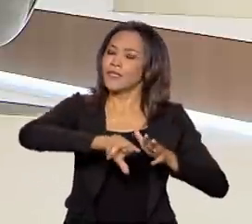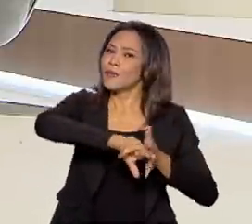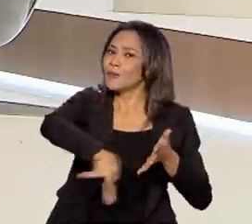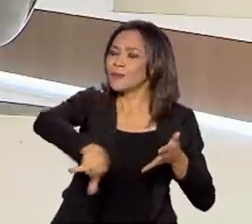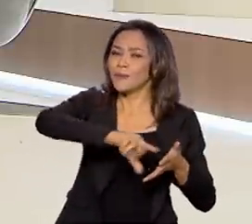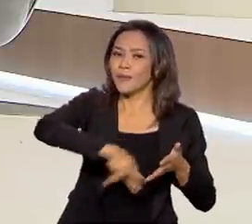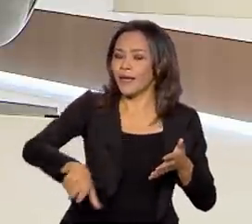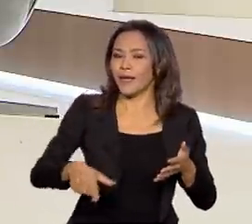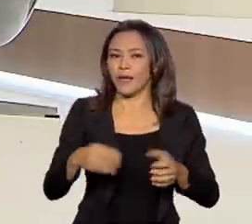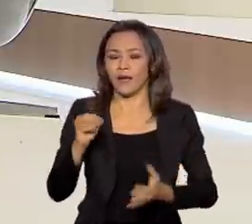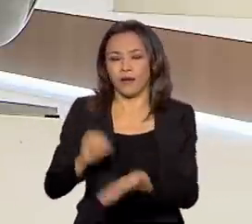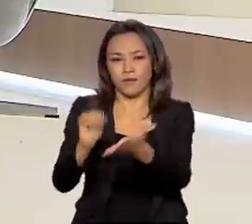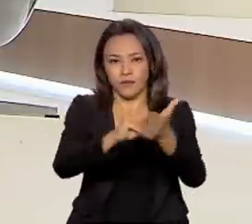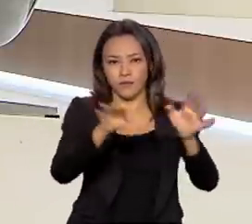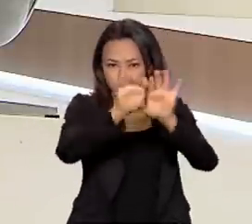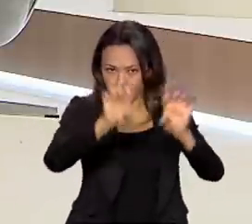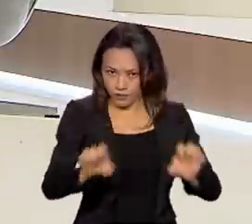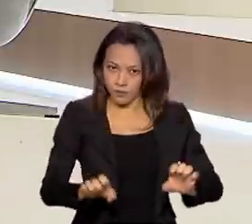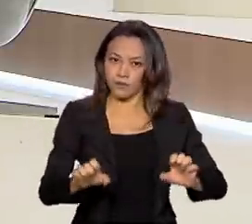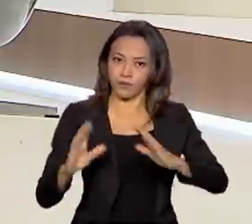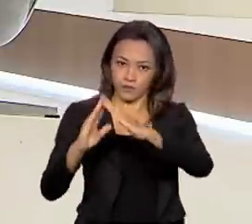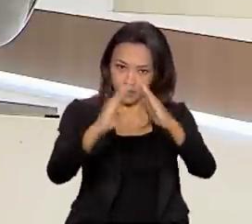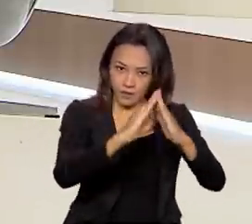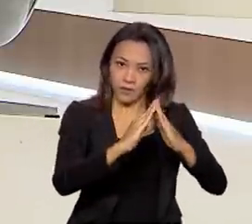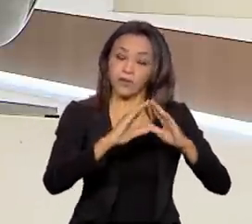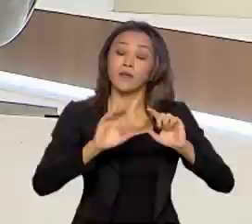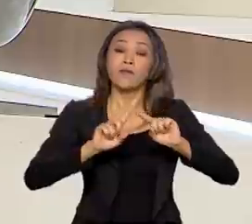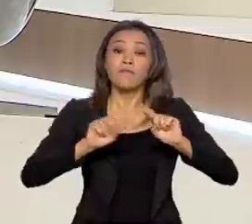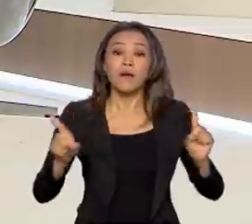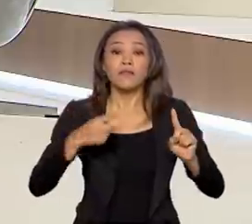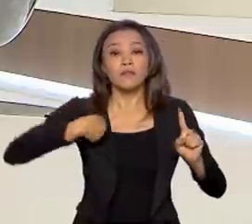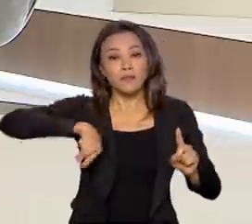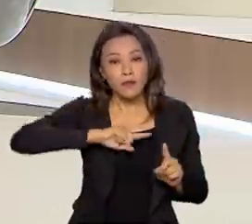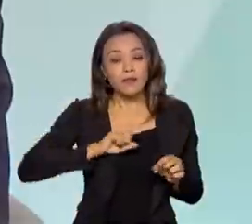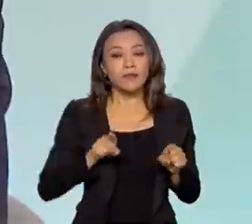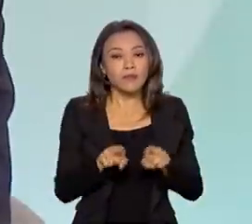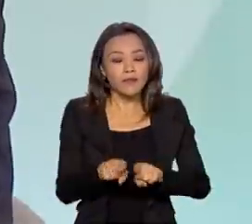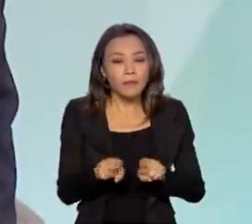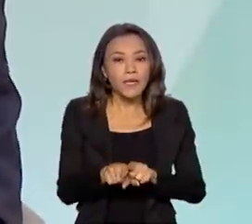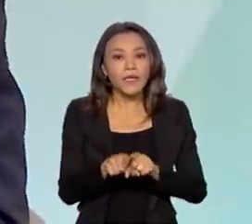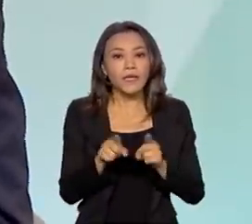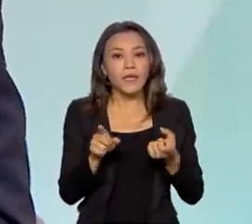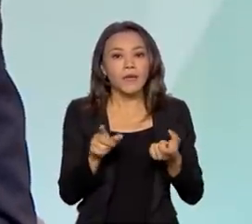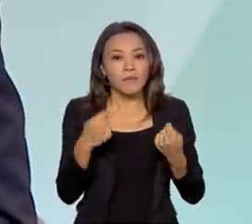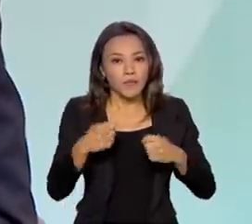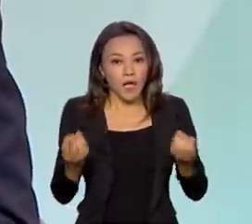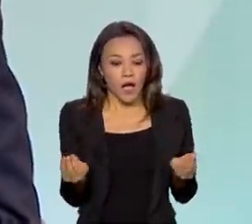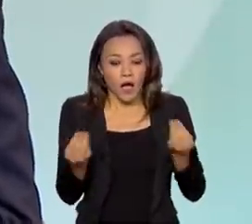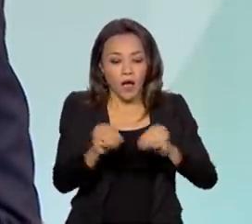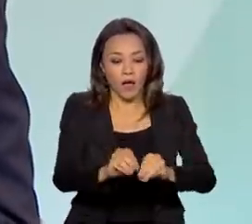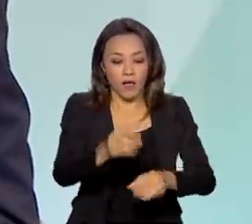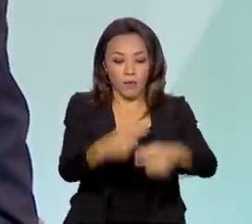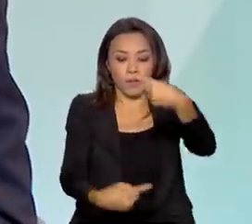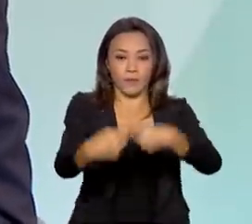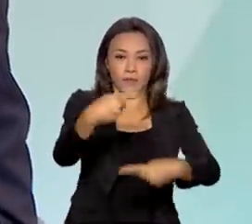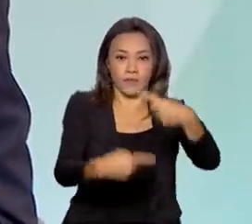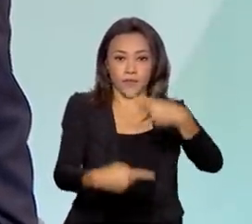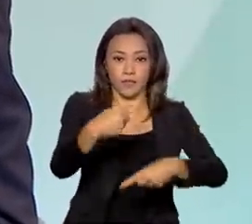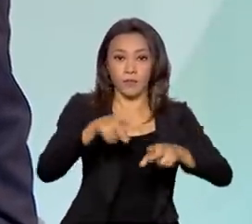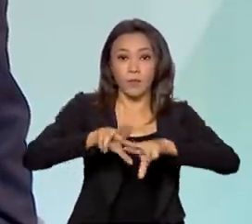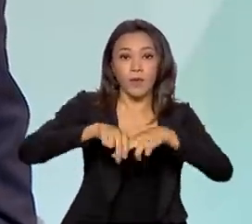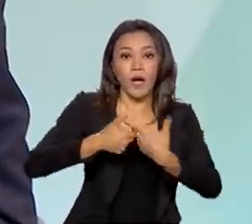existente, mas nós também entabulamos as nossas políticas em razão das